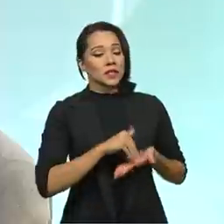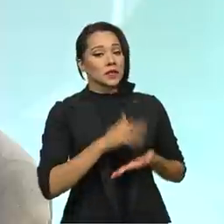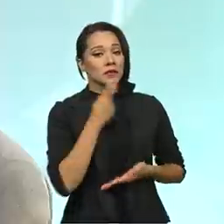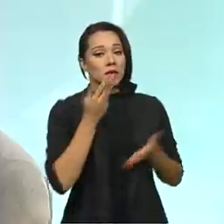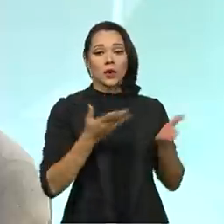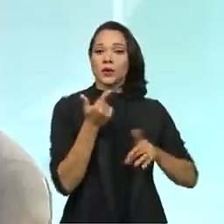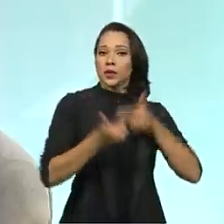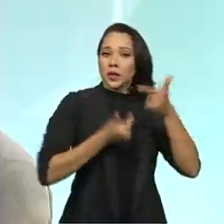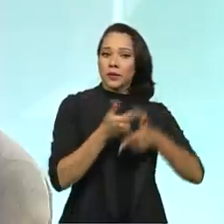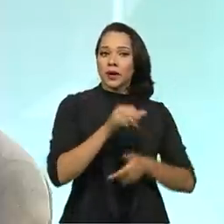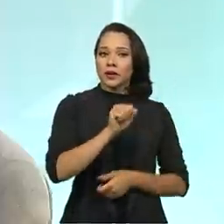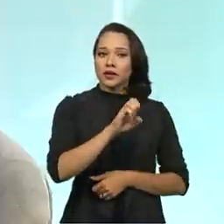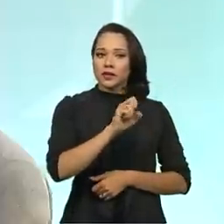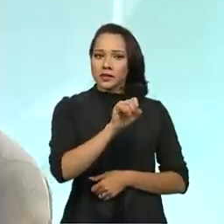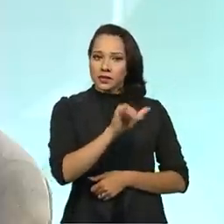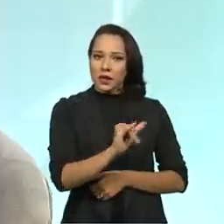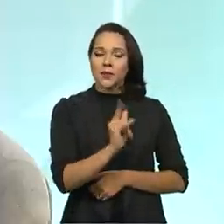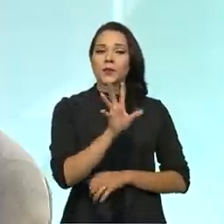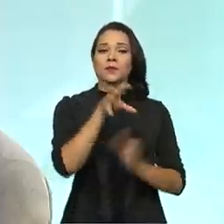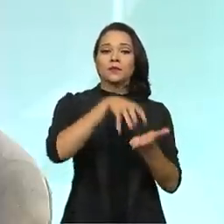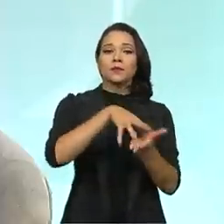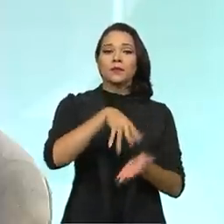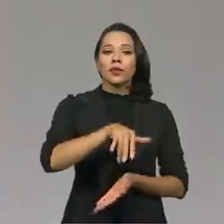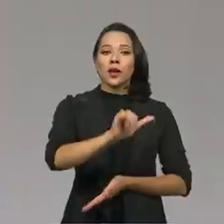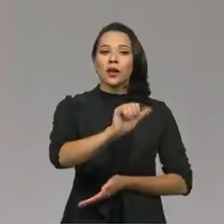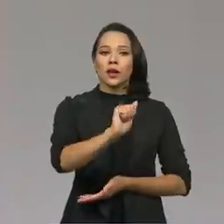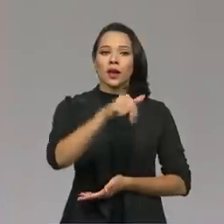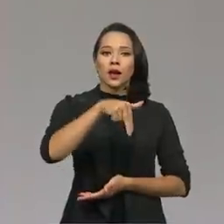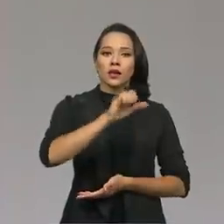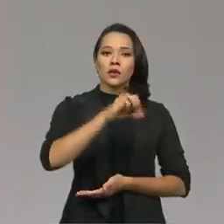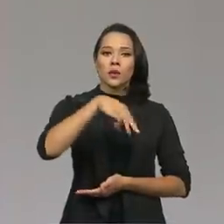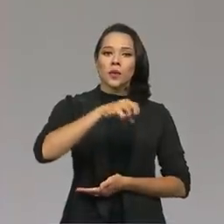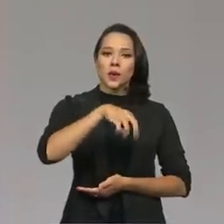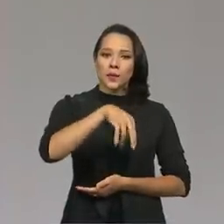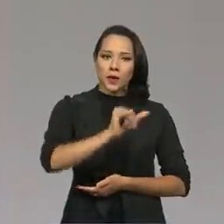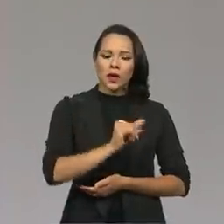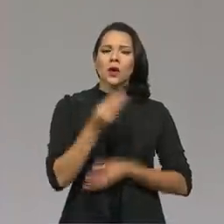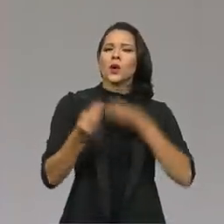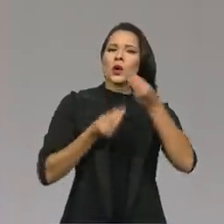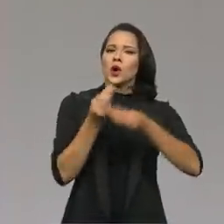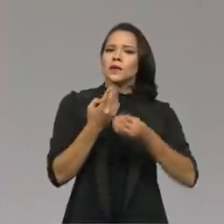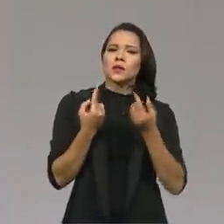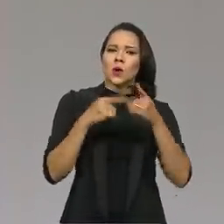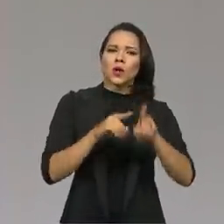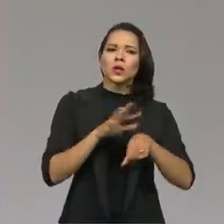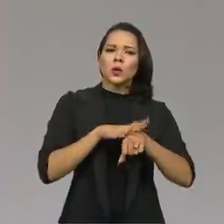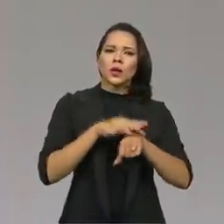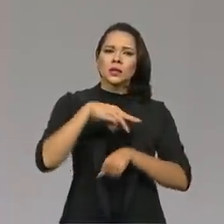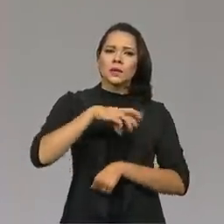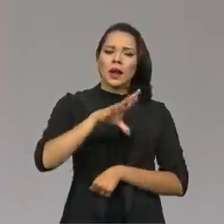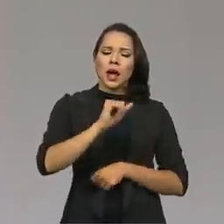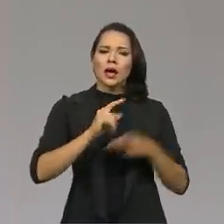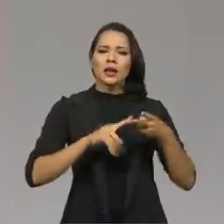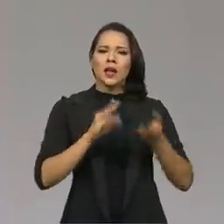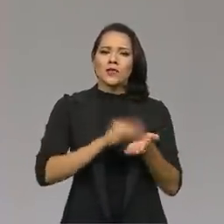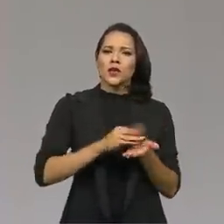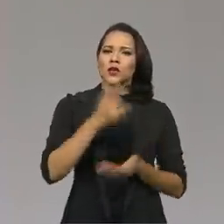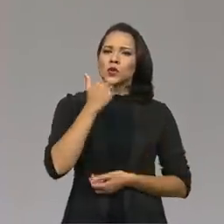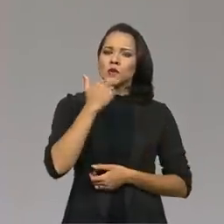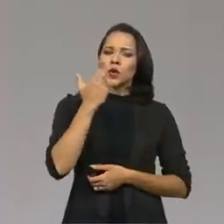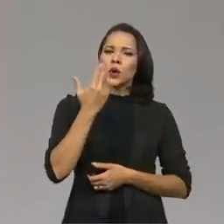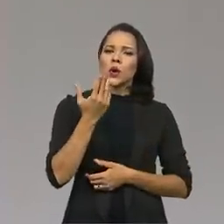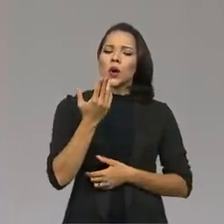agora do trabalho da CESAI no distrito Yanomami. O está sendo feito para combater a malária e a desnutrição infantil naquela região?